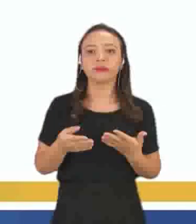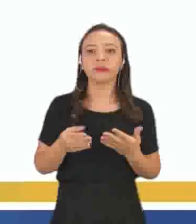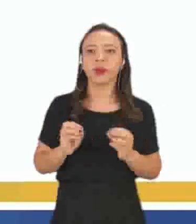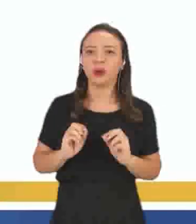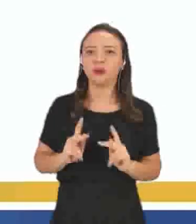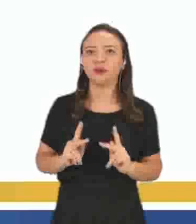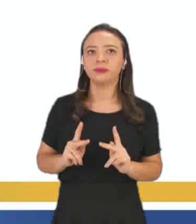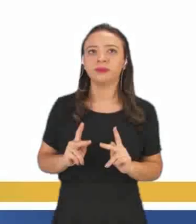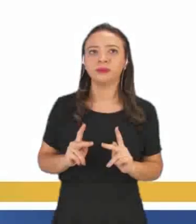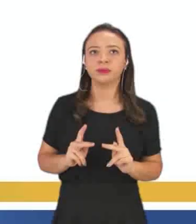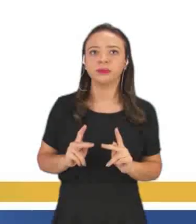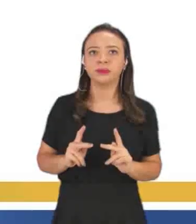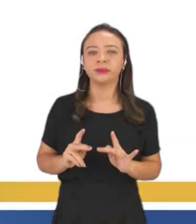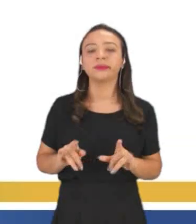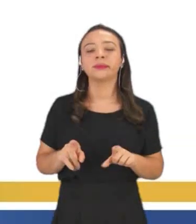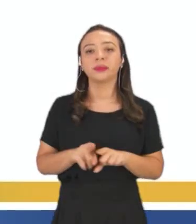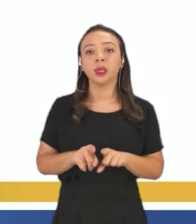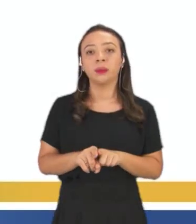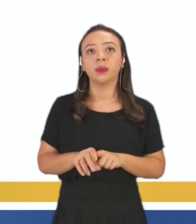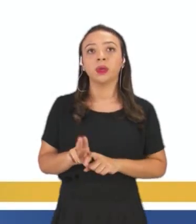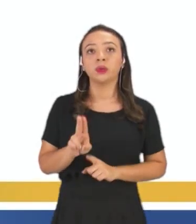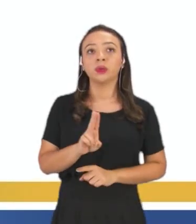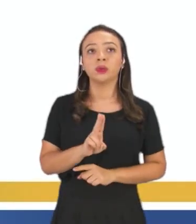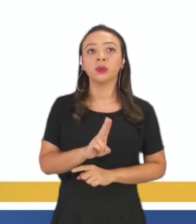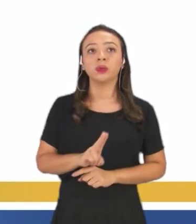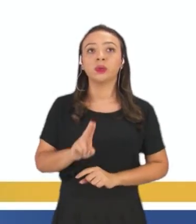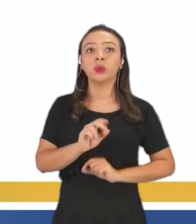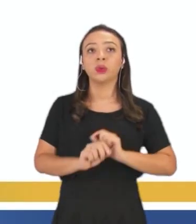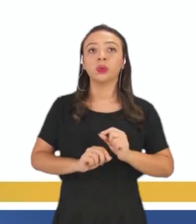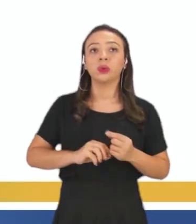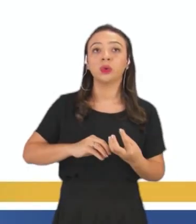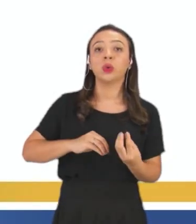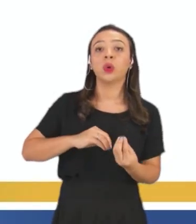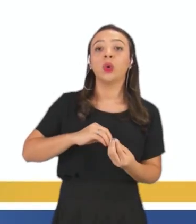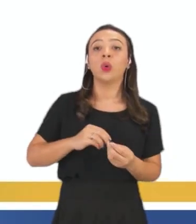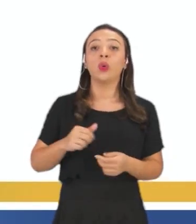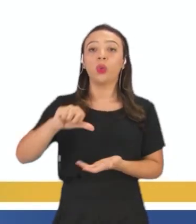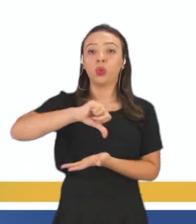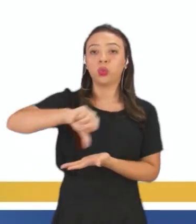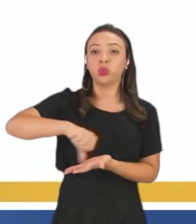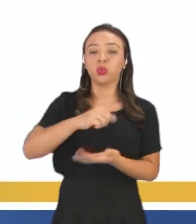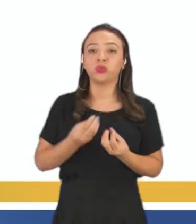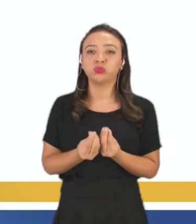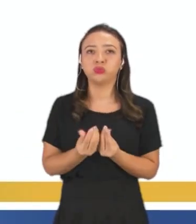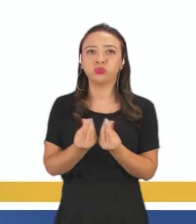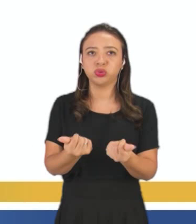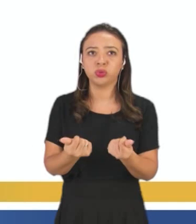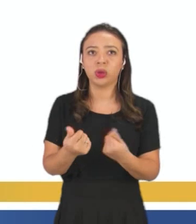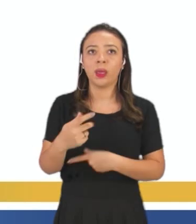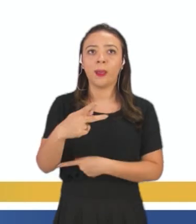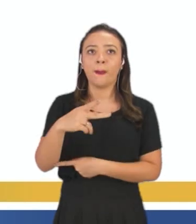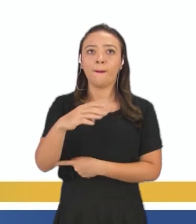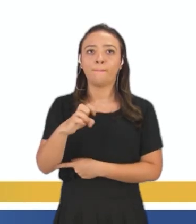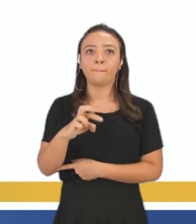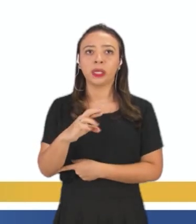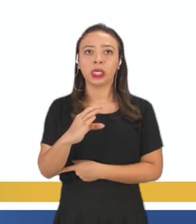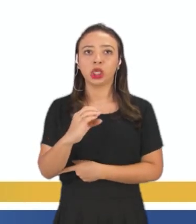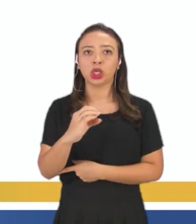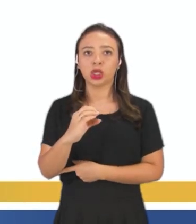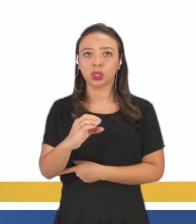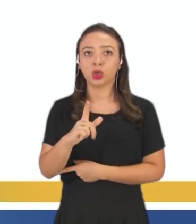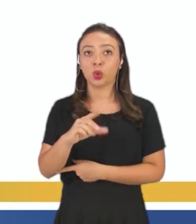ok? Temos também aqui o exemplo do ácido perclórico. Essas substâncias expostas a